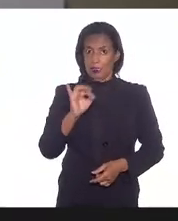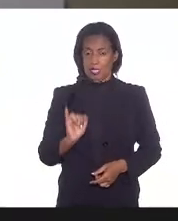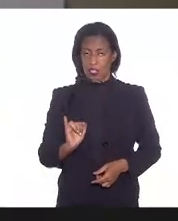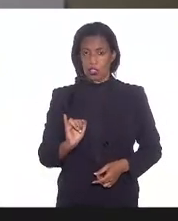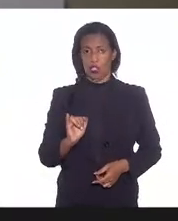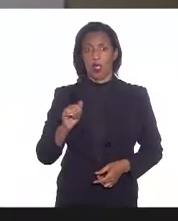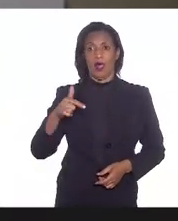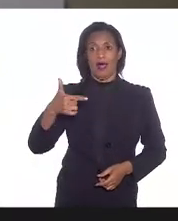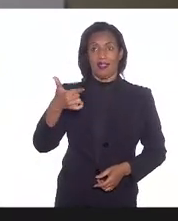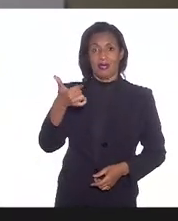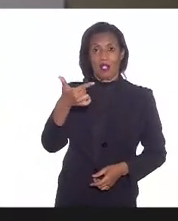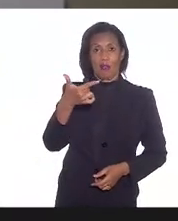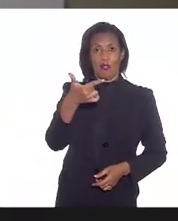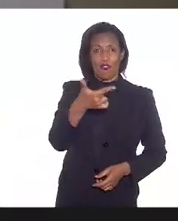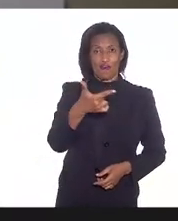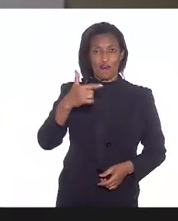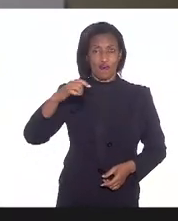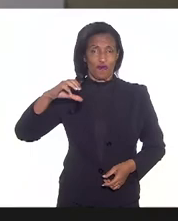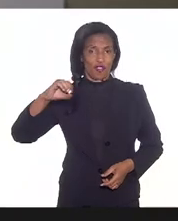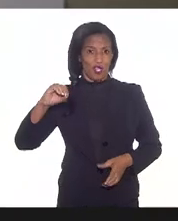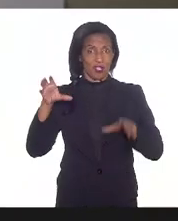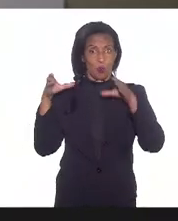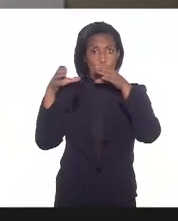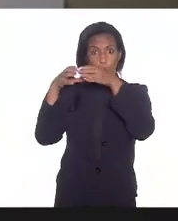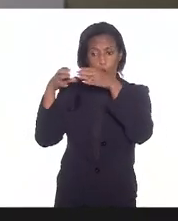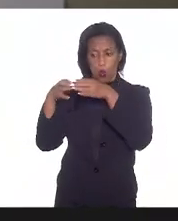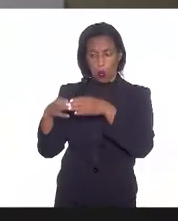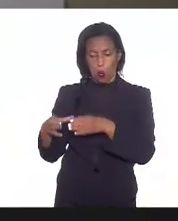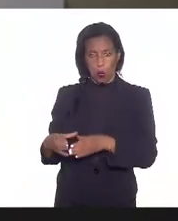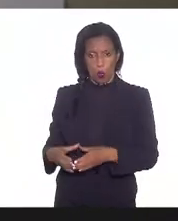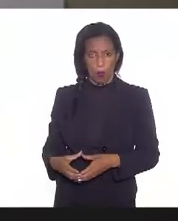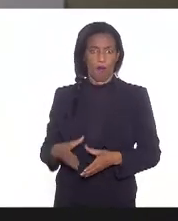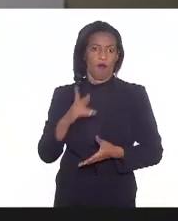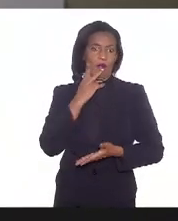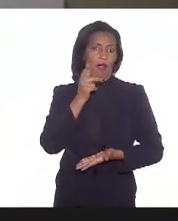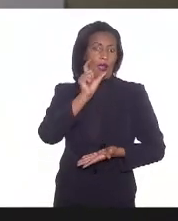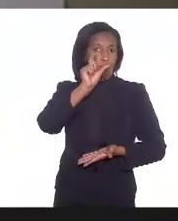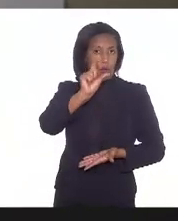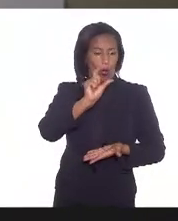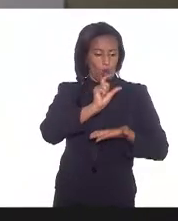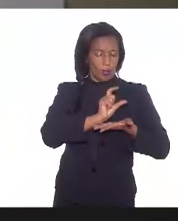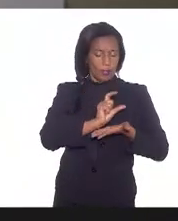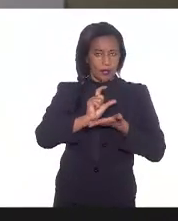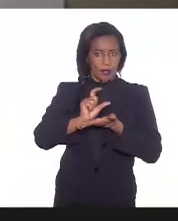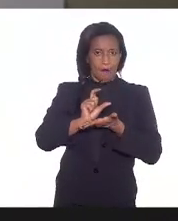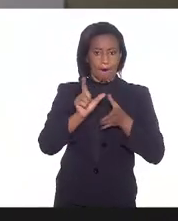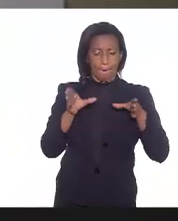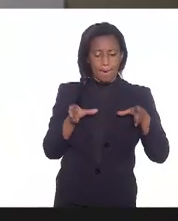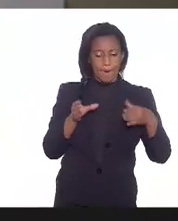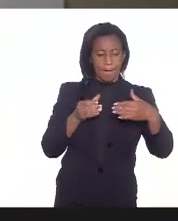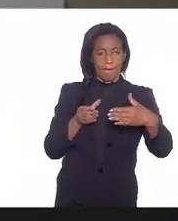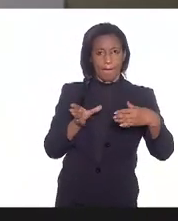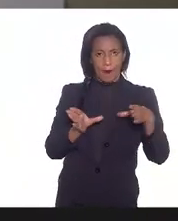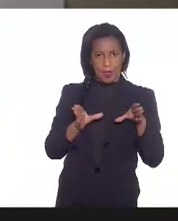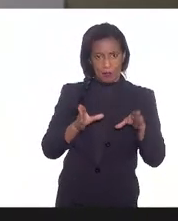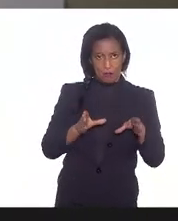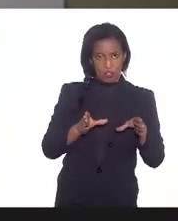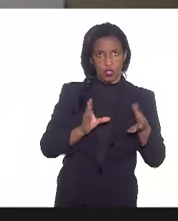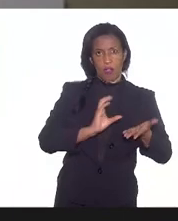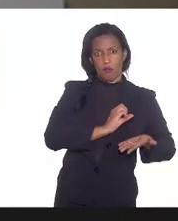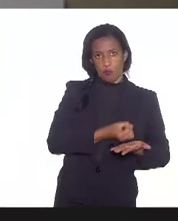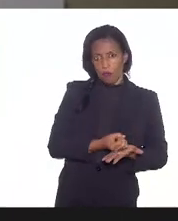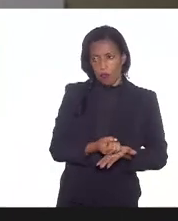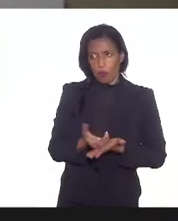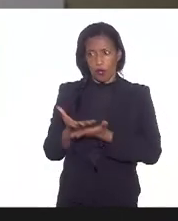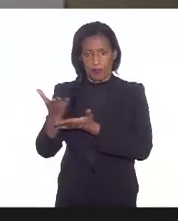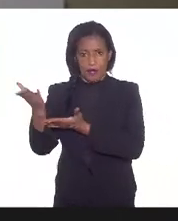prioritário ali elencado as doses seriam enviadas foram enviadas estão sendo ainda na realidade esses